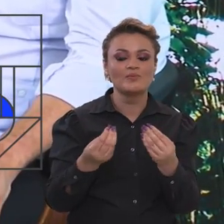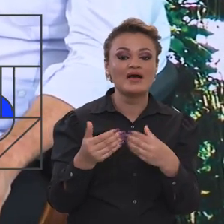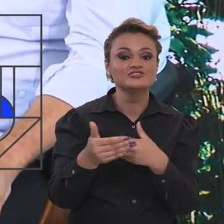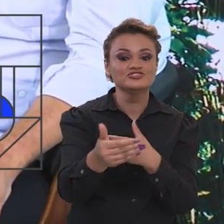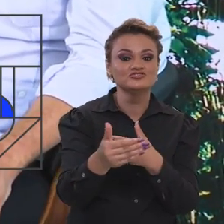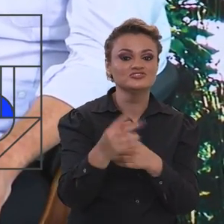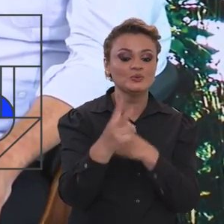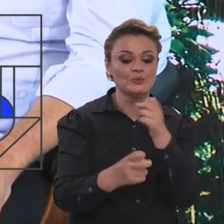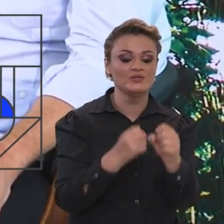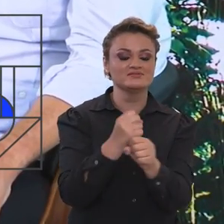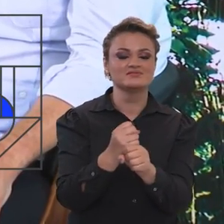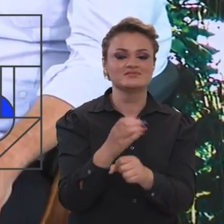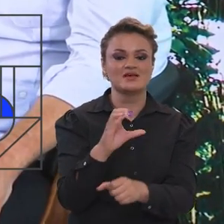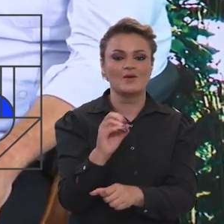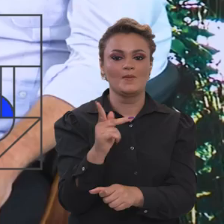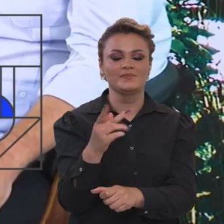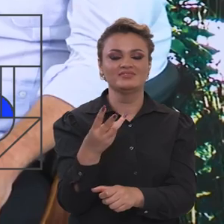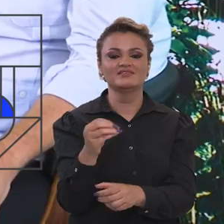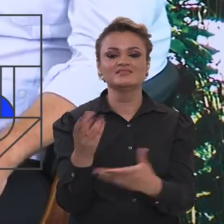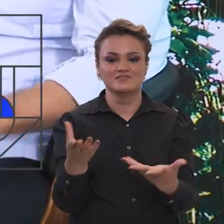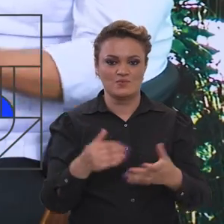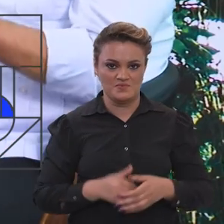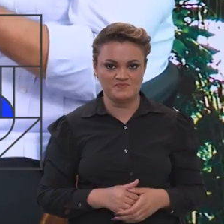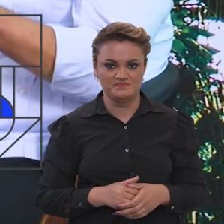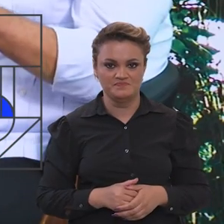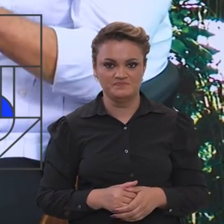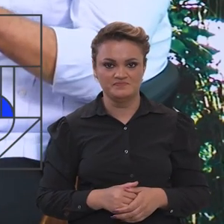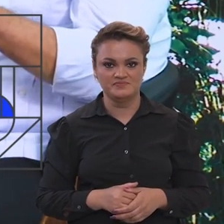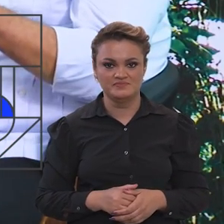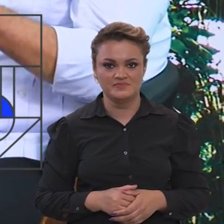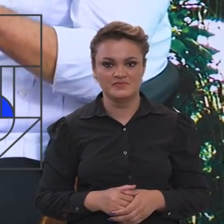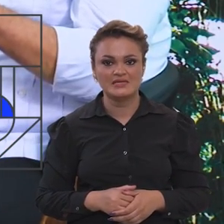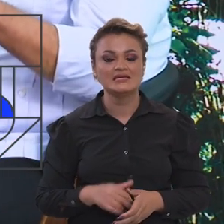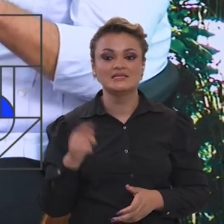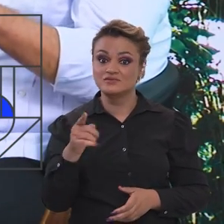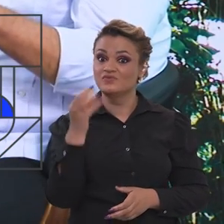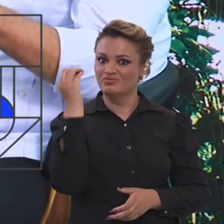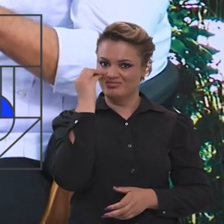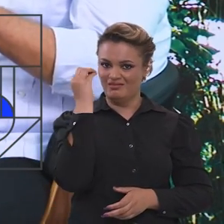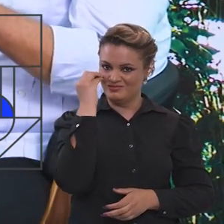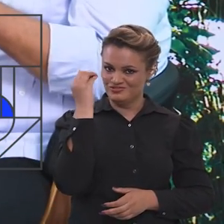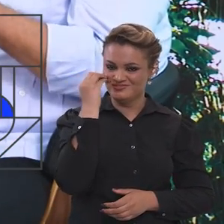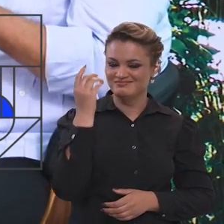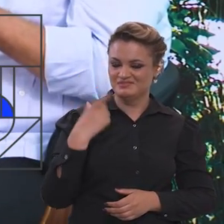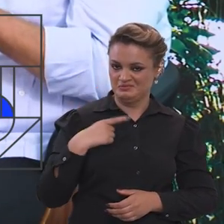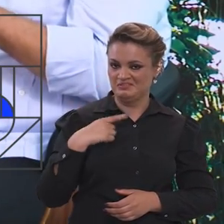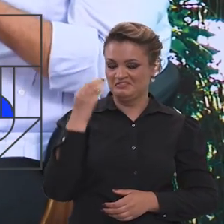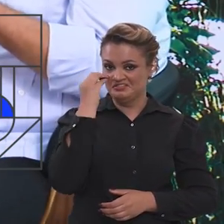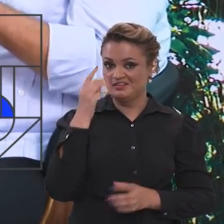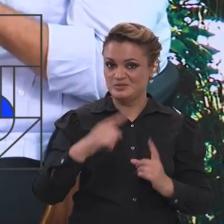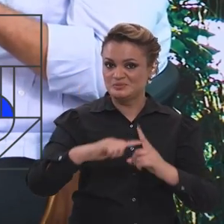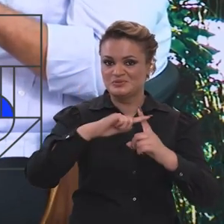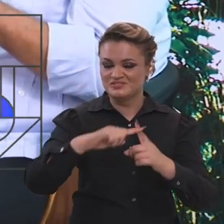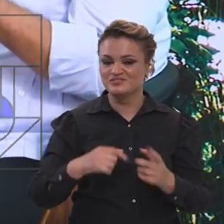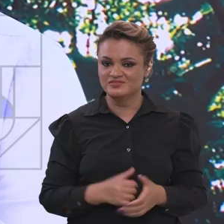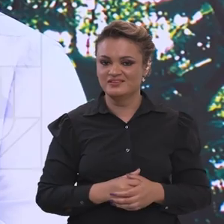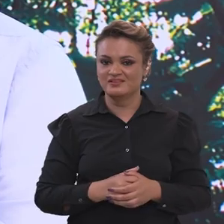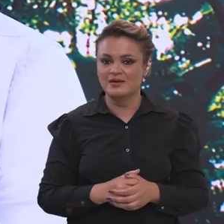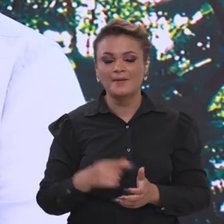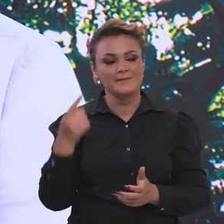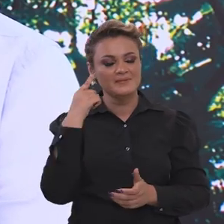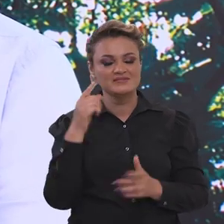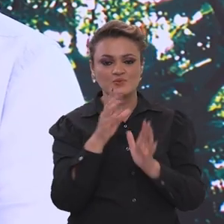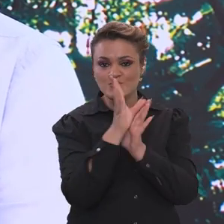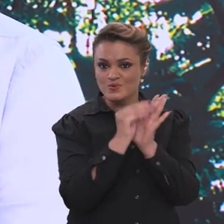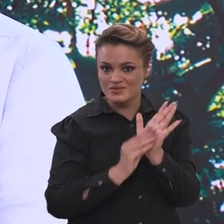estão os preparativos para a COP30? Então, aqui foi um grande ensaio, né? Foi muito positivo. Tanto